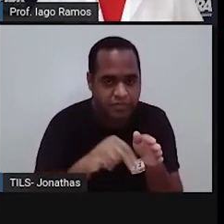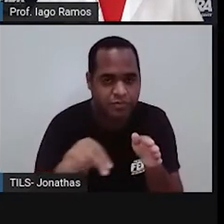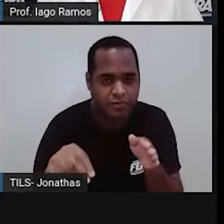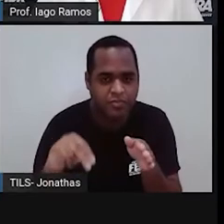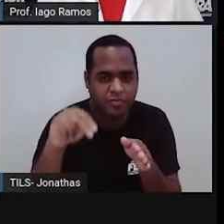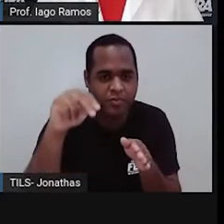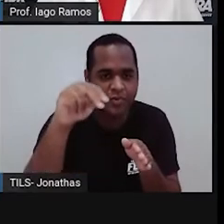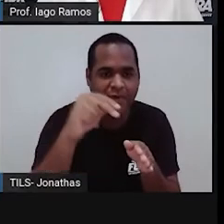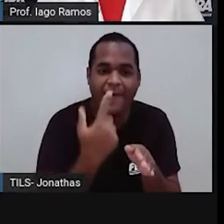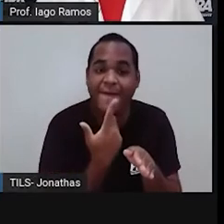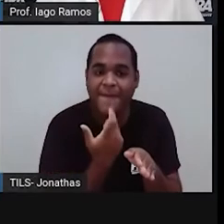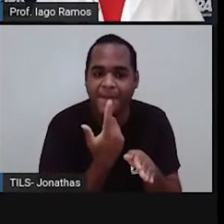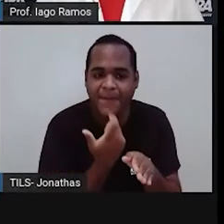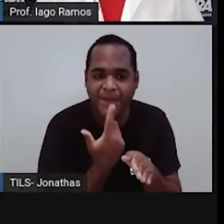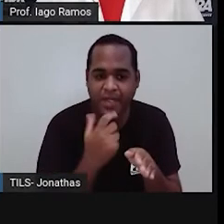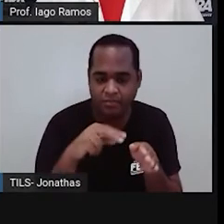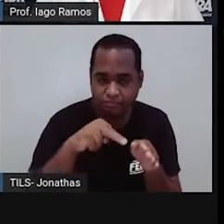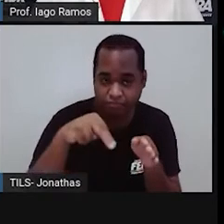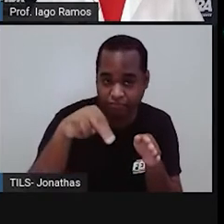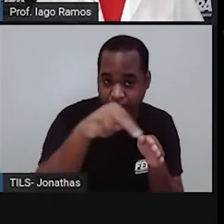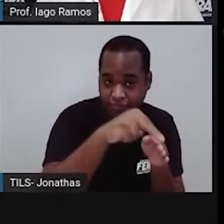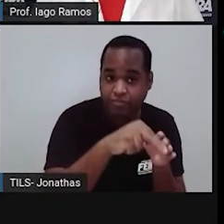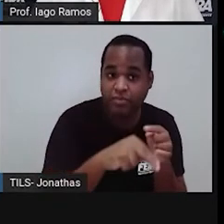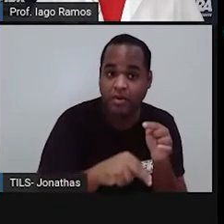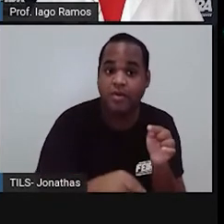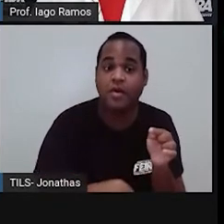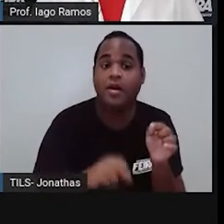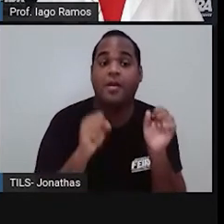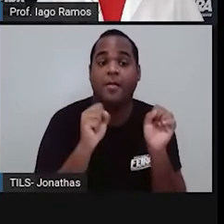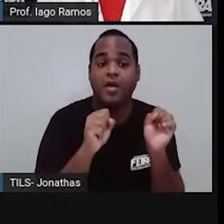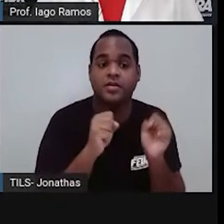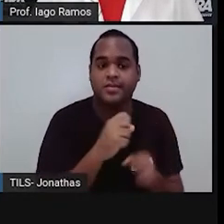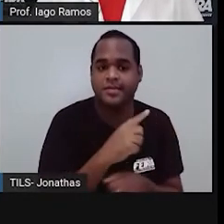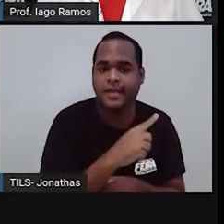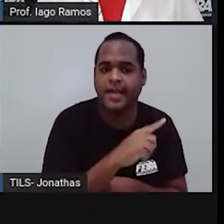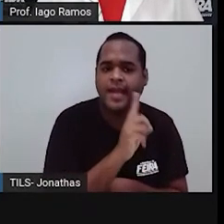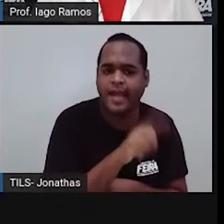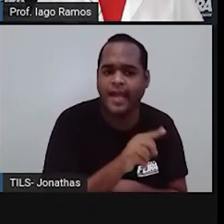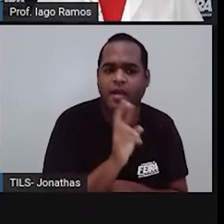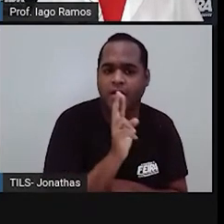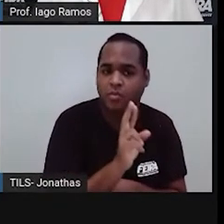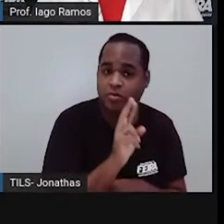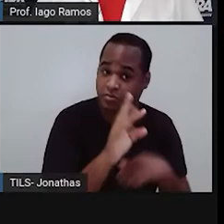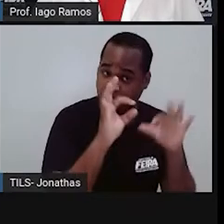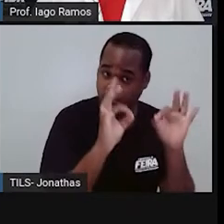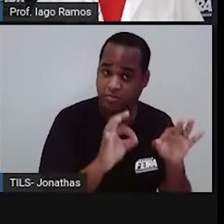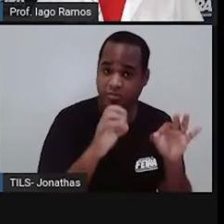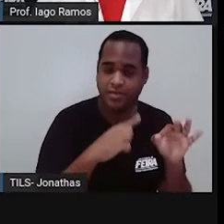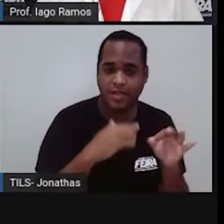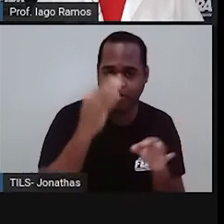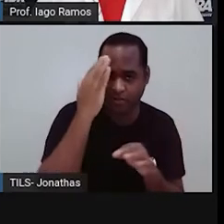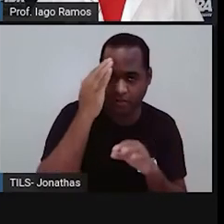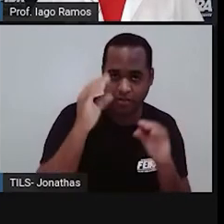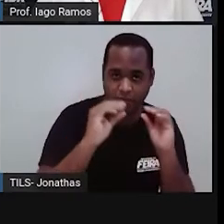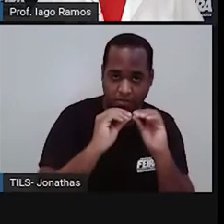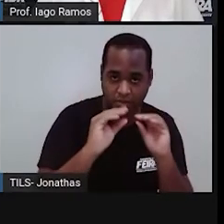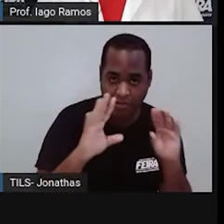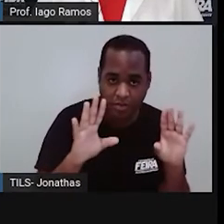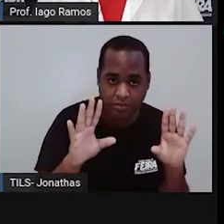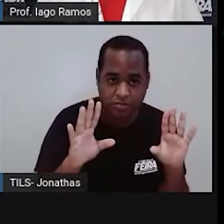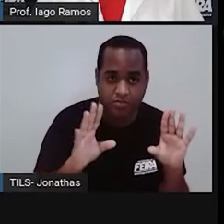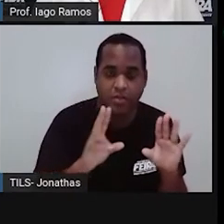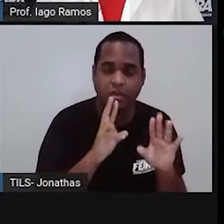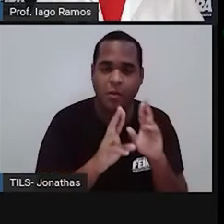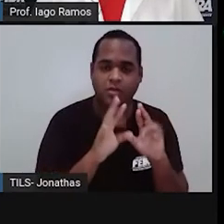personagenzinho vermelho. Só que você vai descer naquele que tem a resposta correta para a pergunta. Tá bom?